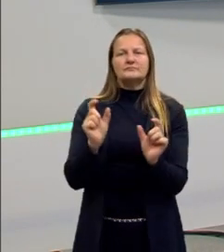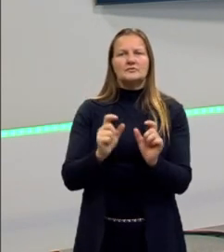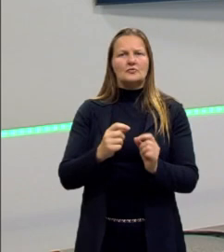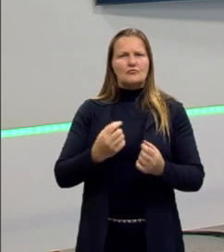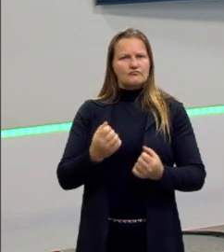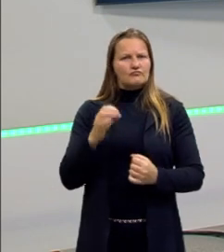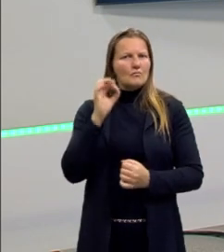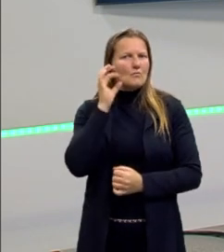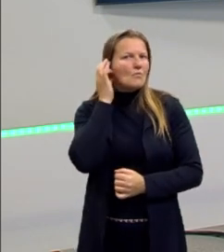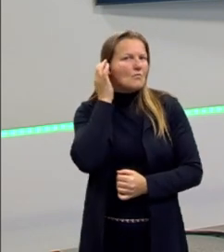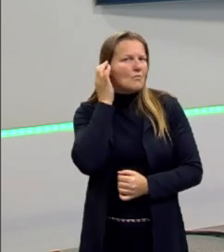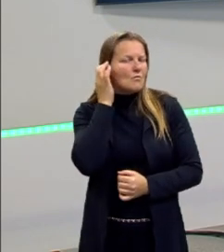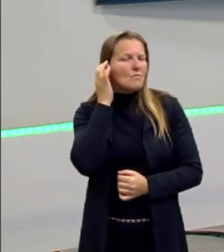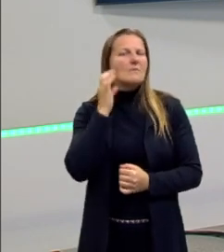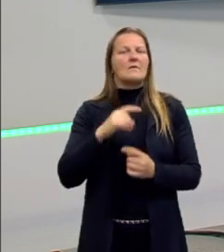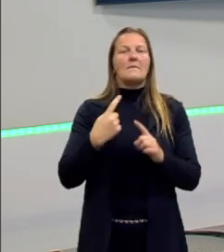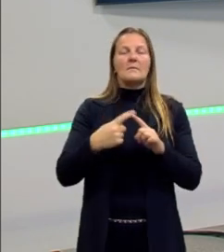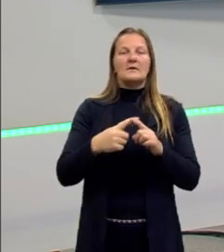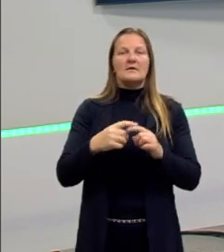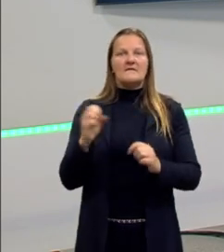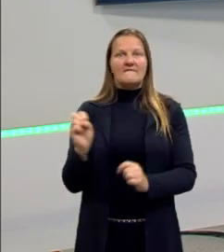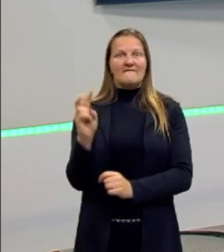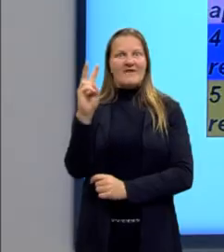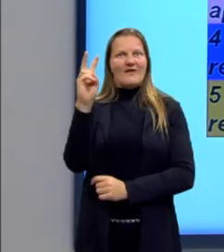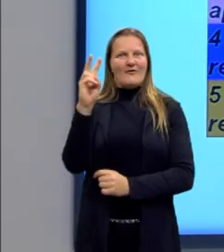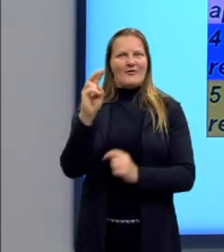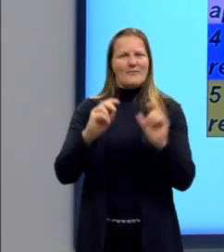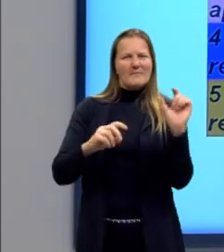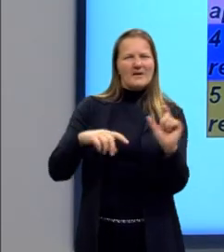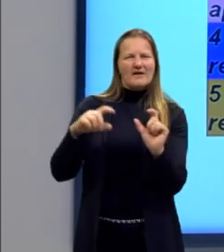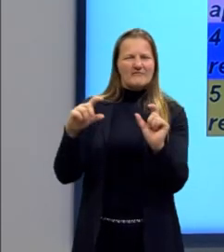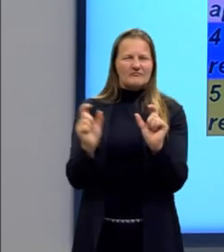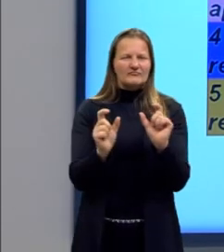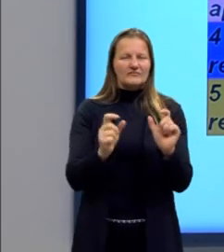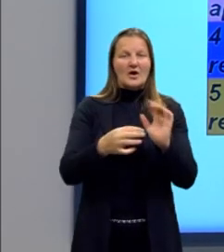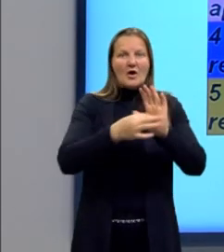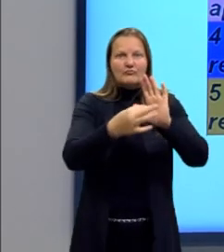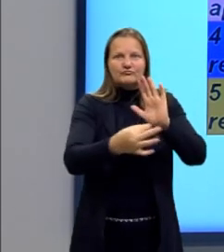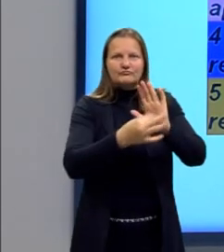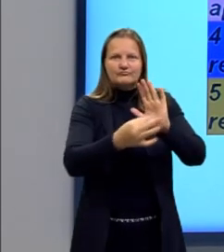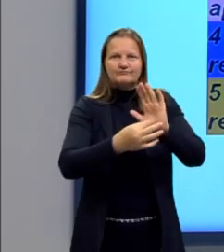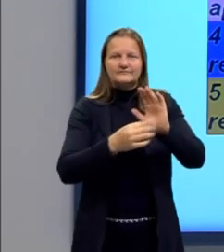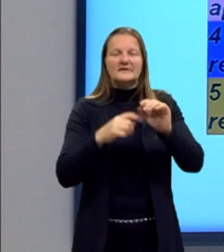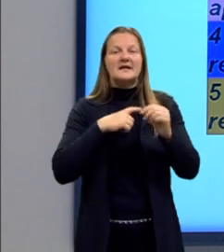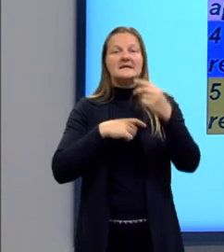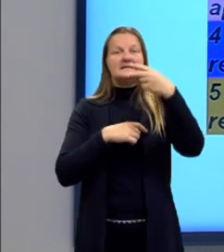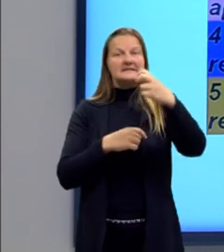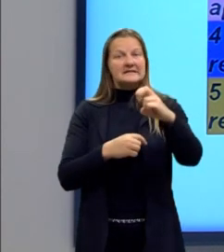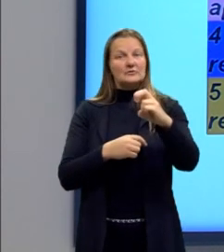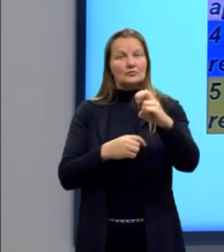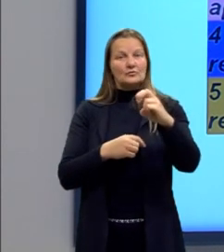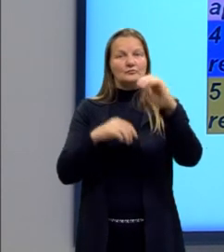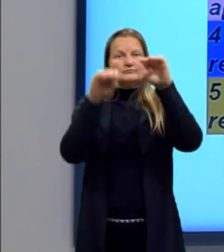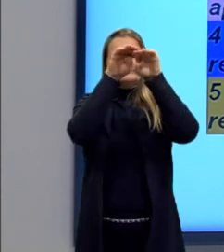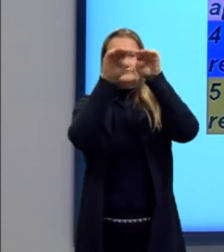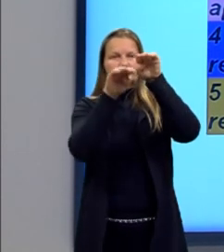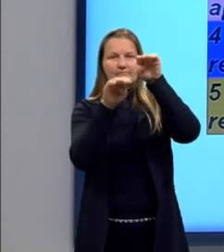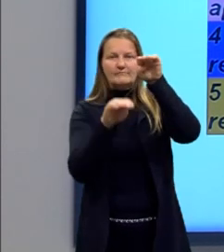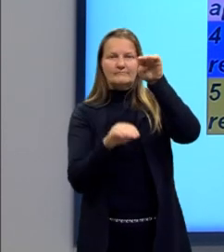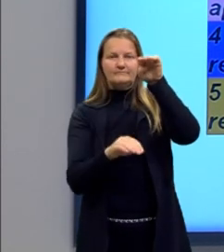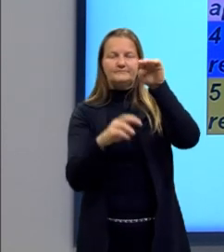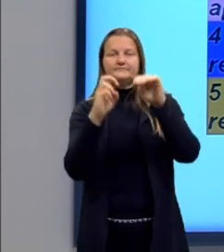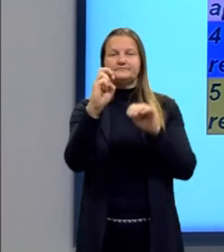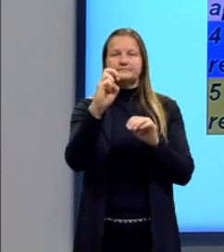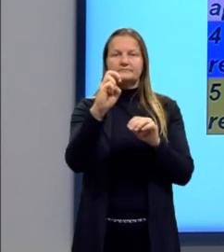produtivo para se valer disso. Então, nós temos 5 níveis, que eu coloquei coloridinho aqui,